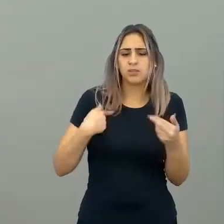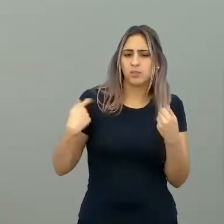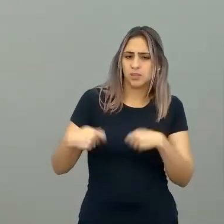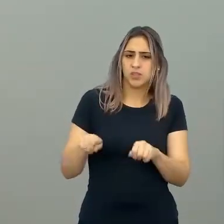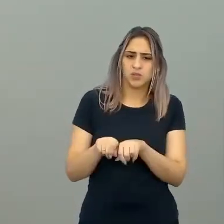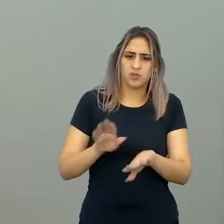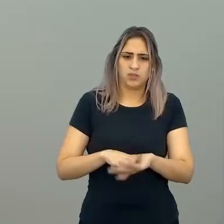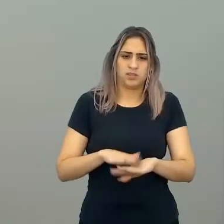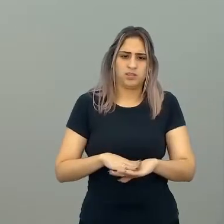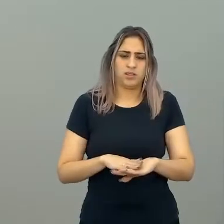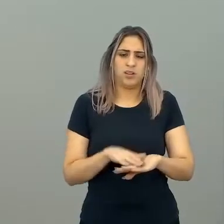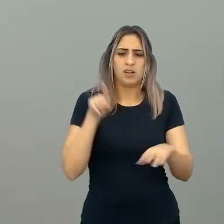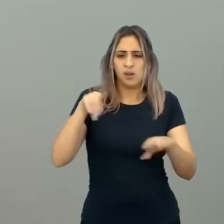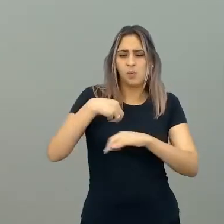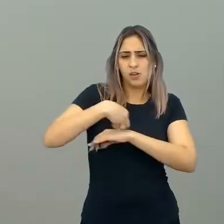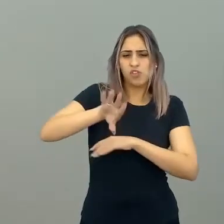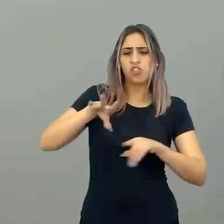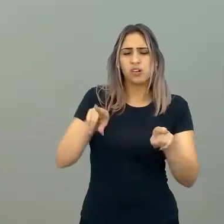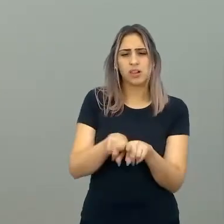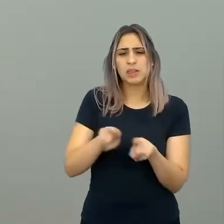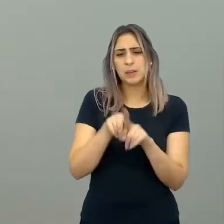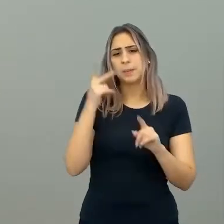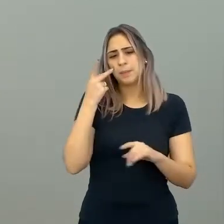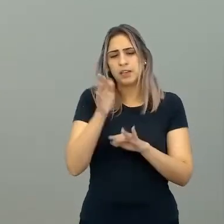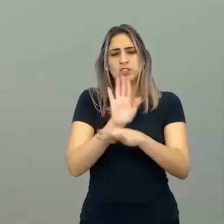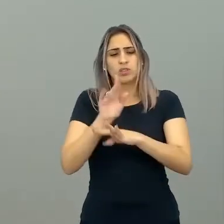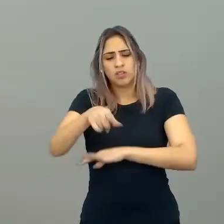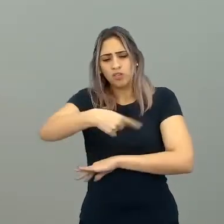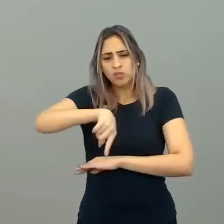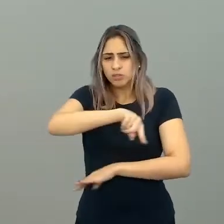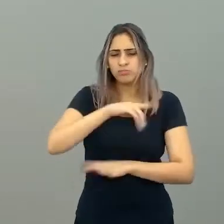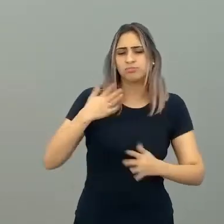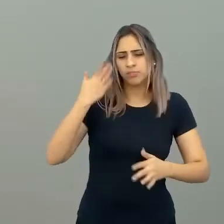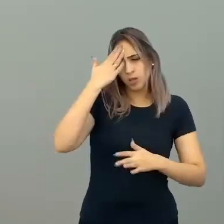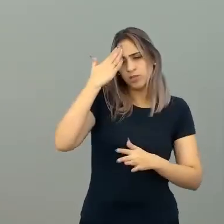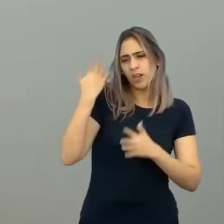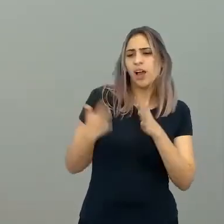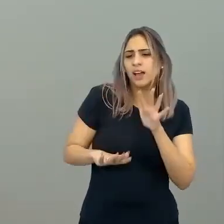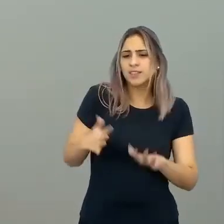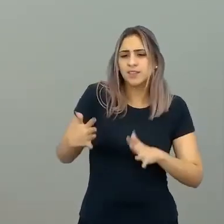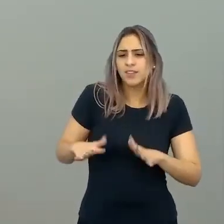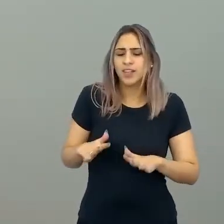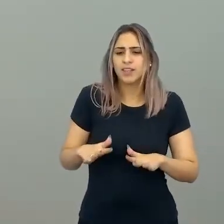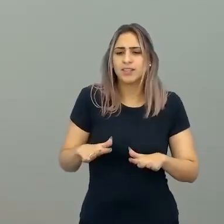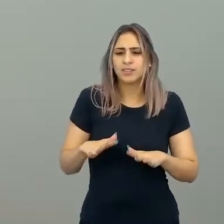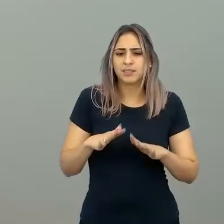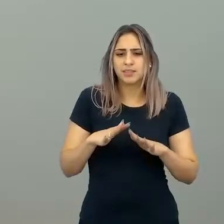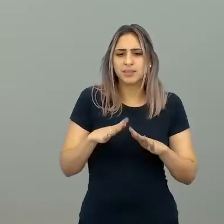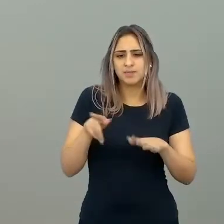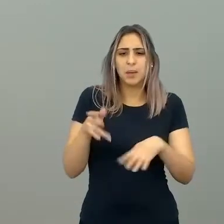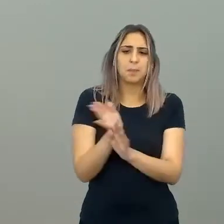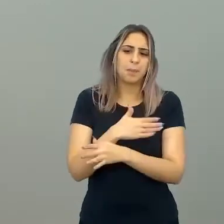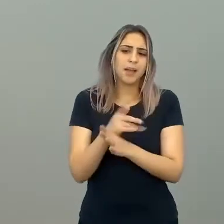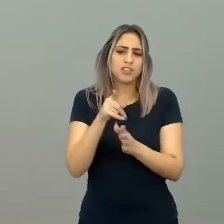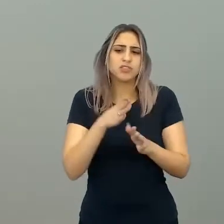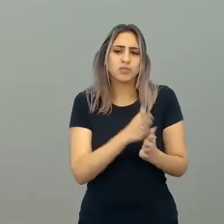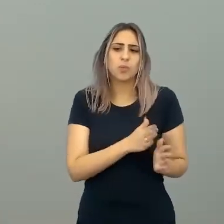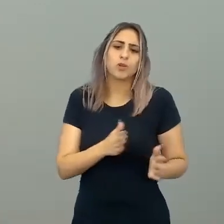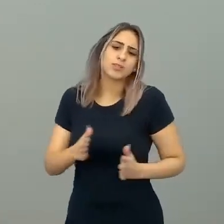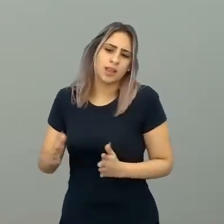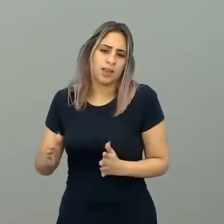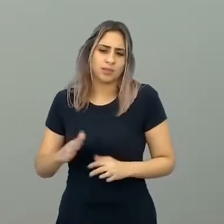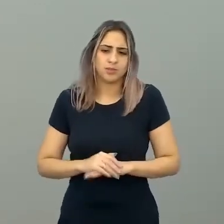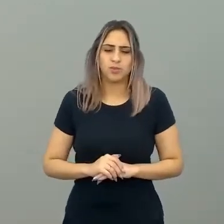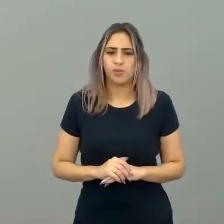fazer. Então, é uma dica também para ajudar você que, às vezes, vamos dizer, se perde em meio desse processo, tá?